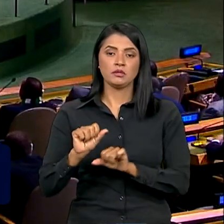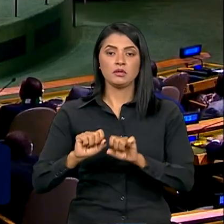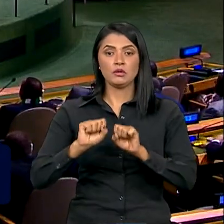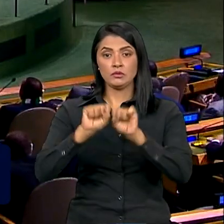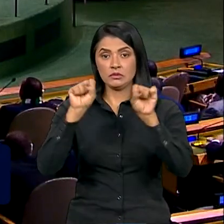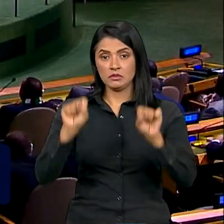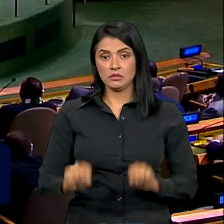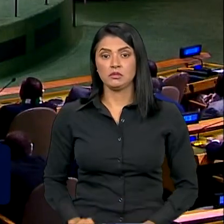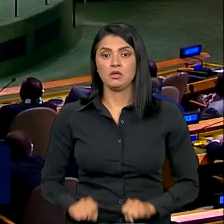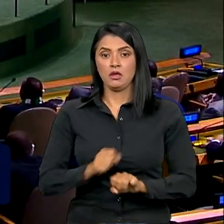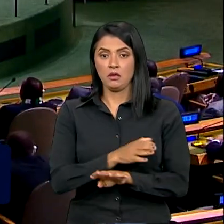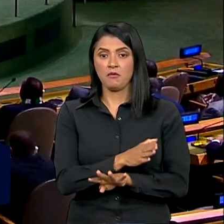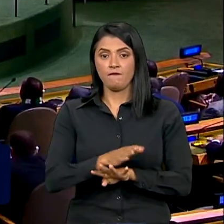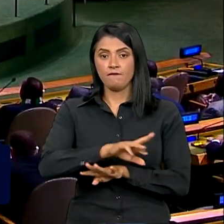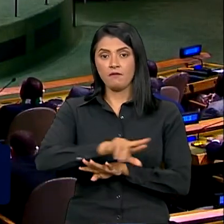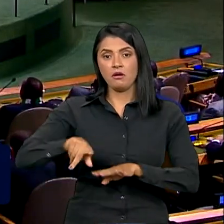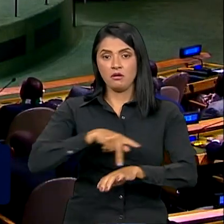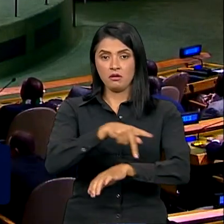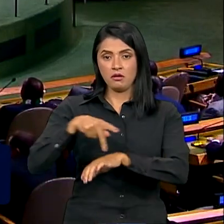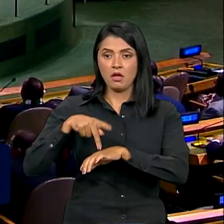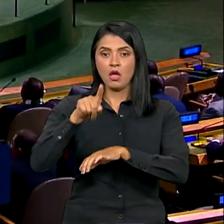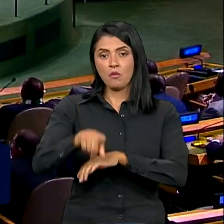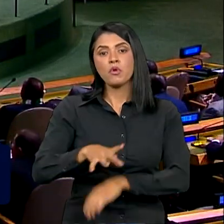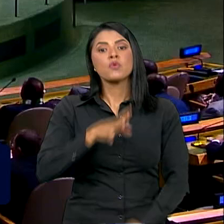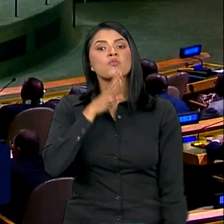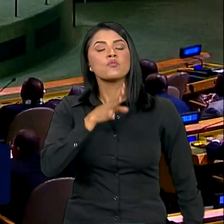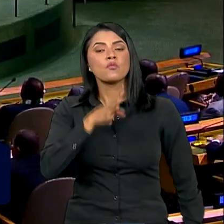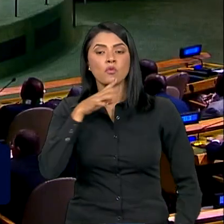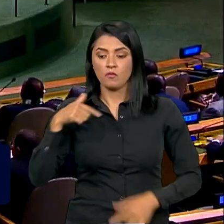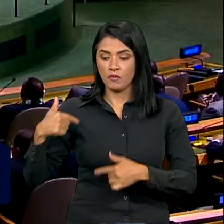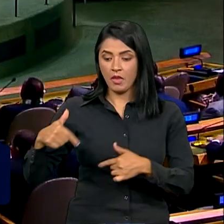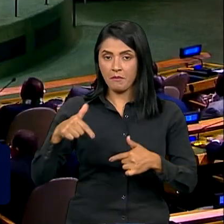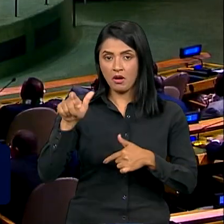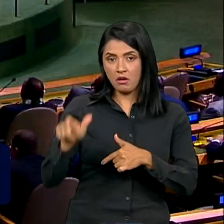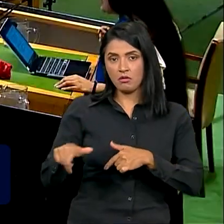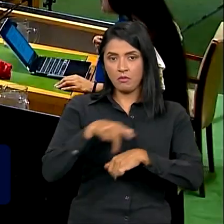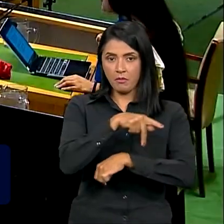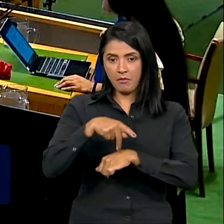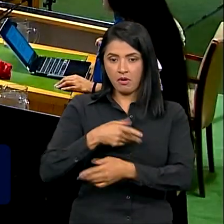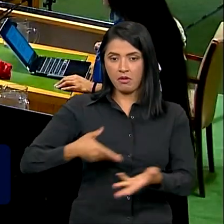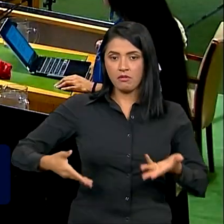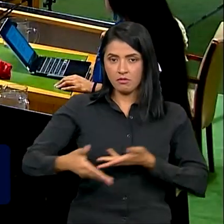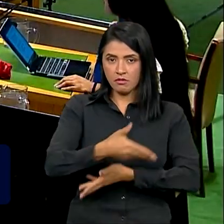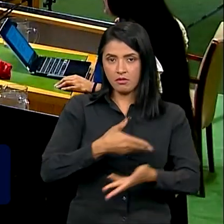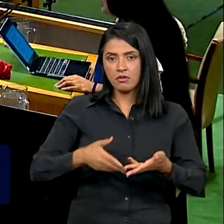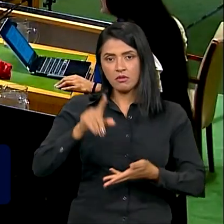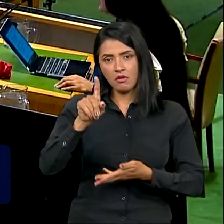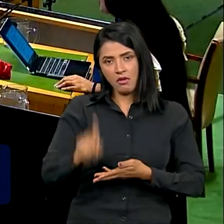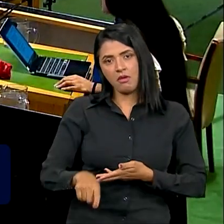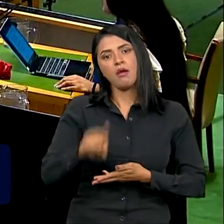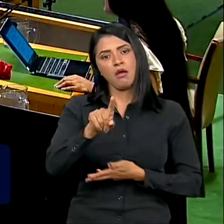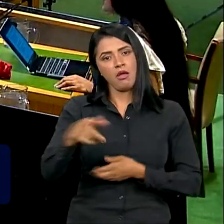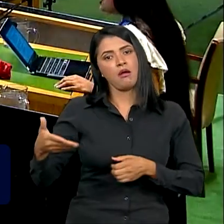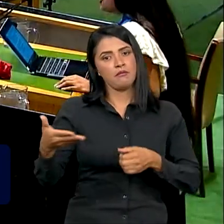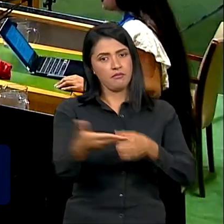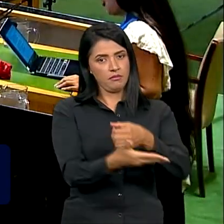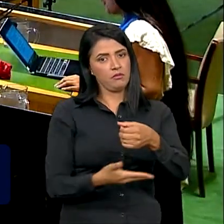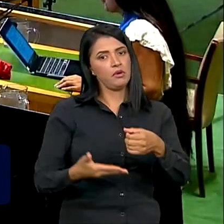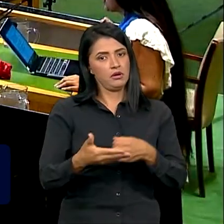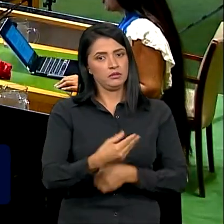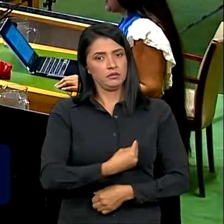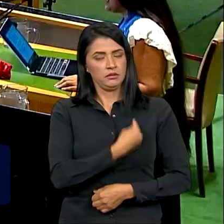multilateral, como é conhecido o trabalho conjunto entre os países, um princípio que é a base da